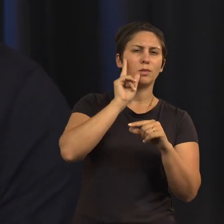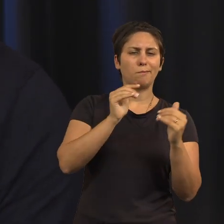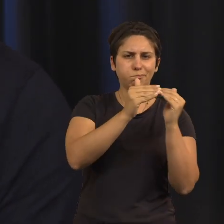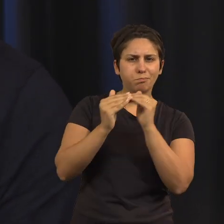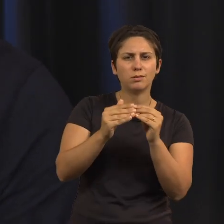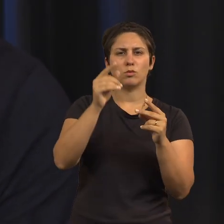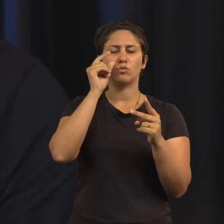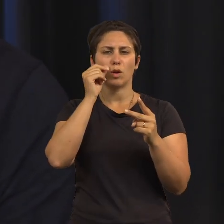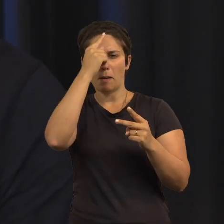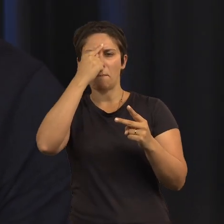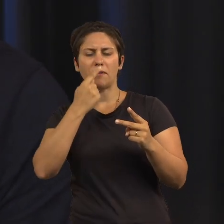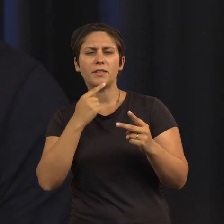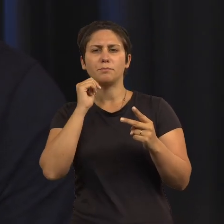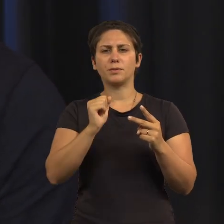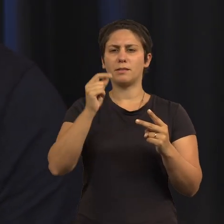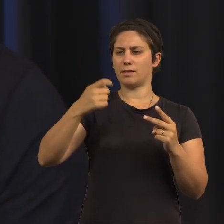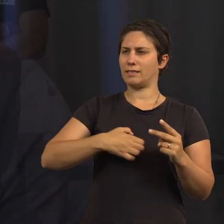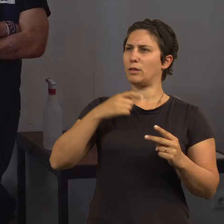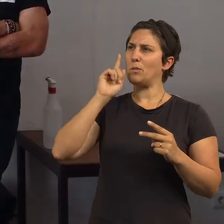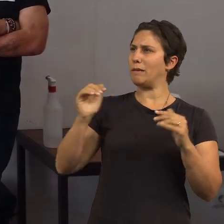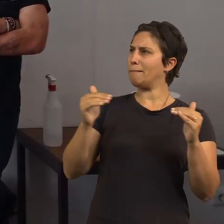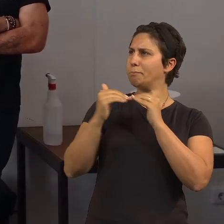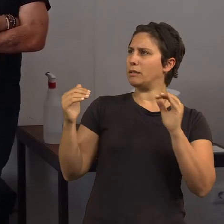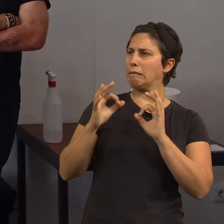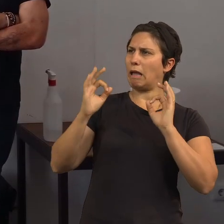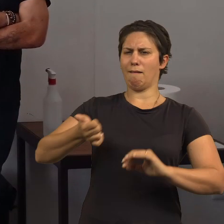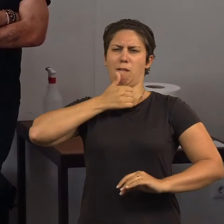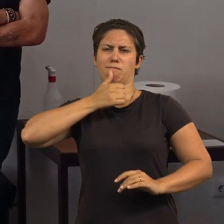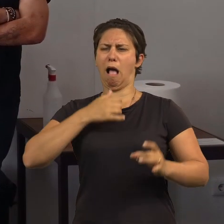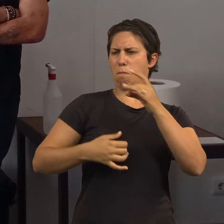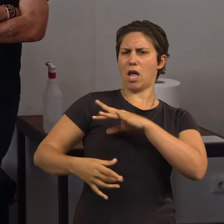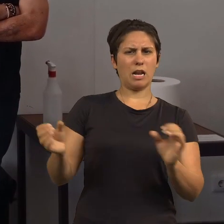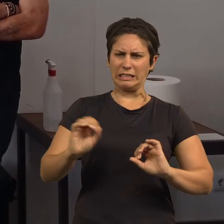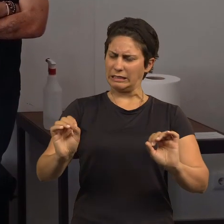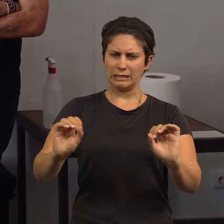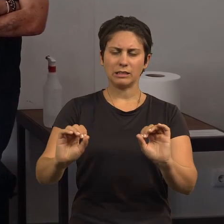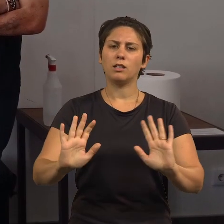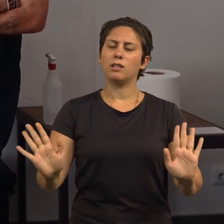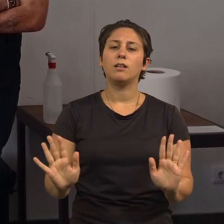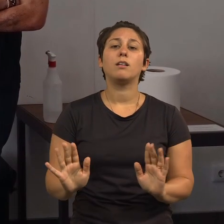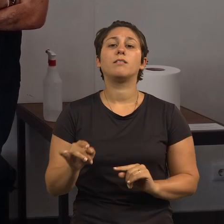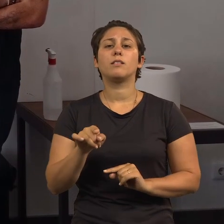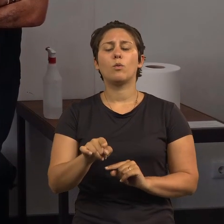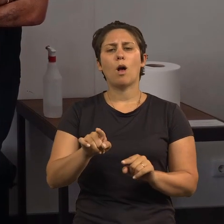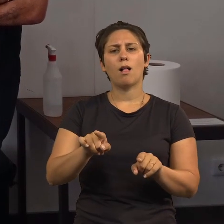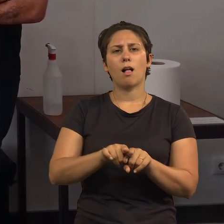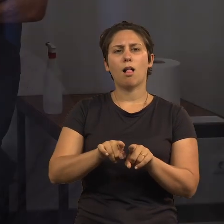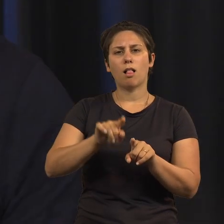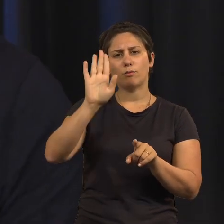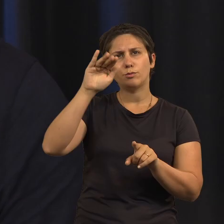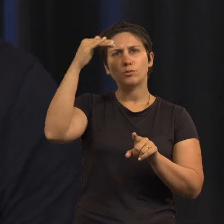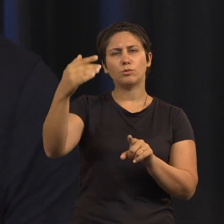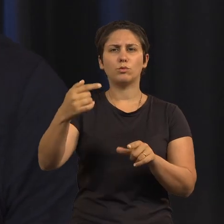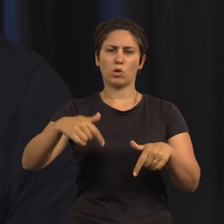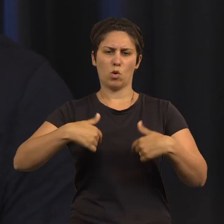masculinidades equitativas e não violentas e cuidadoras, de que forma é que vão poder transmitir à família que este é um